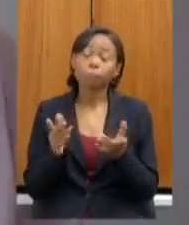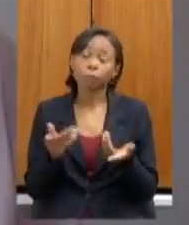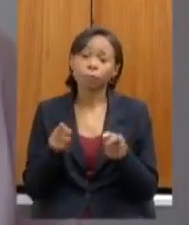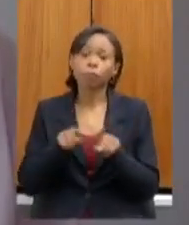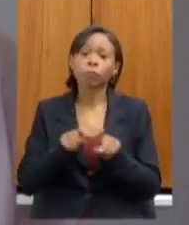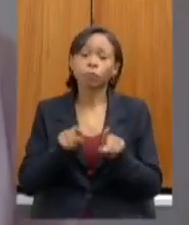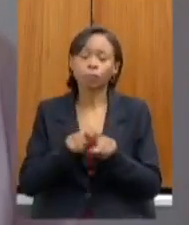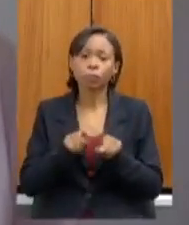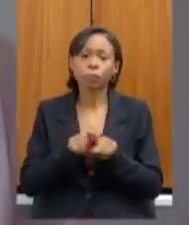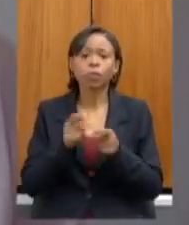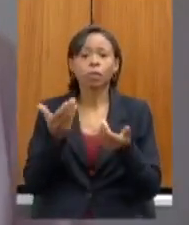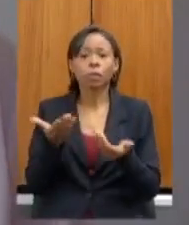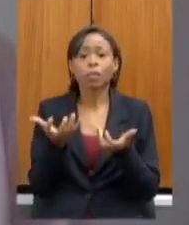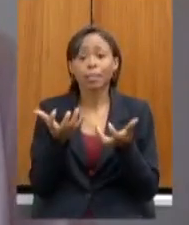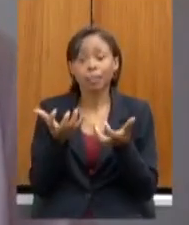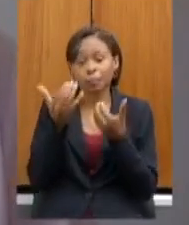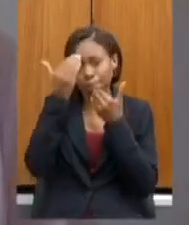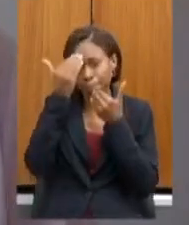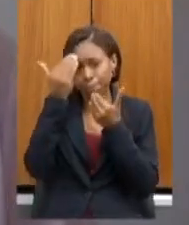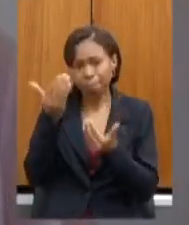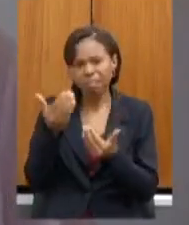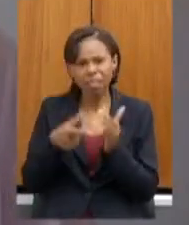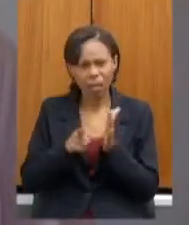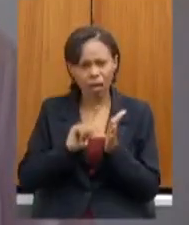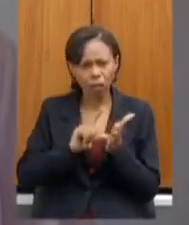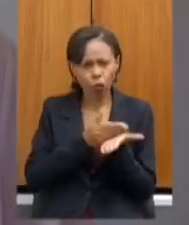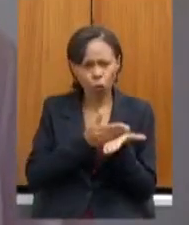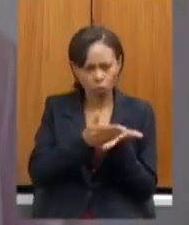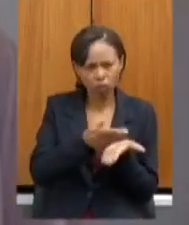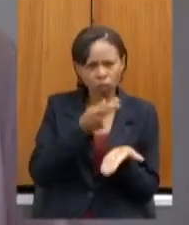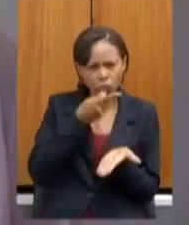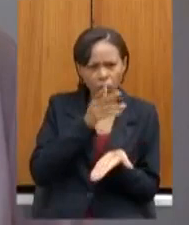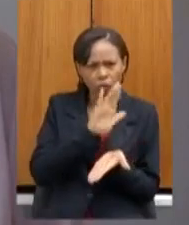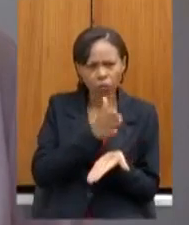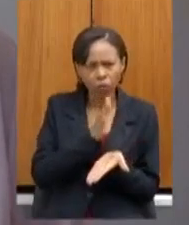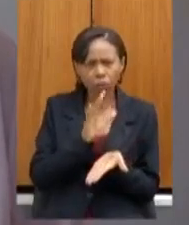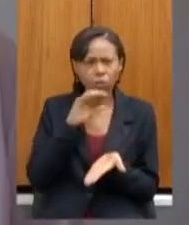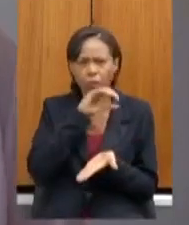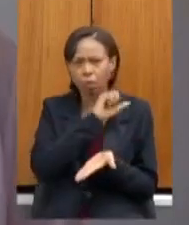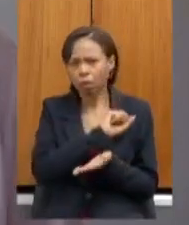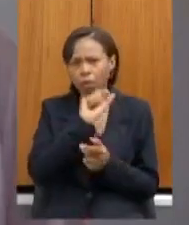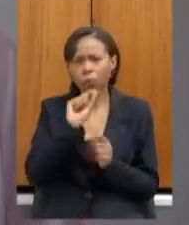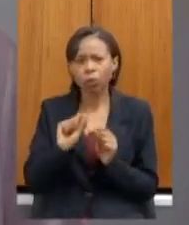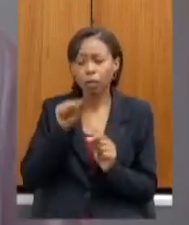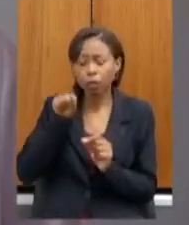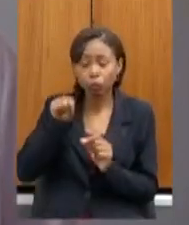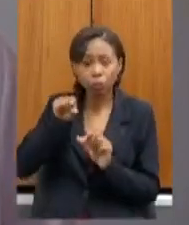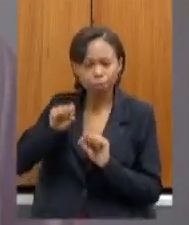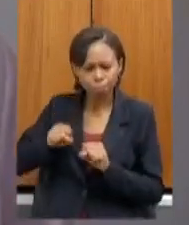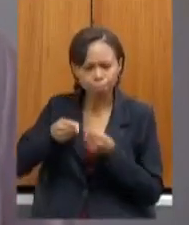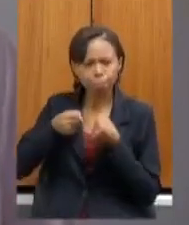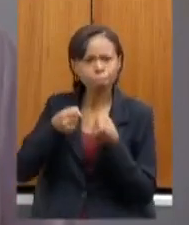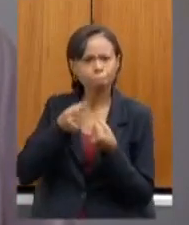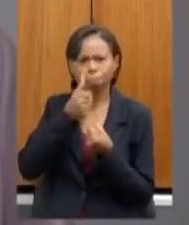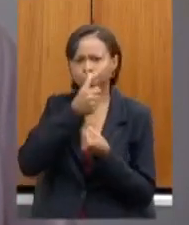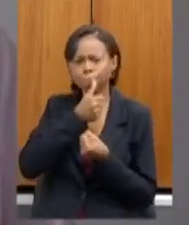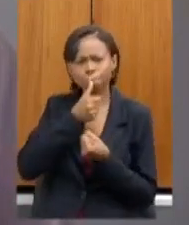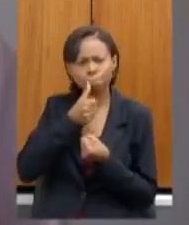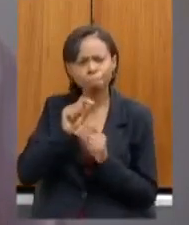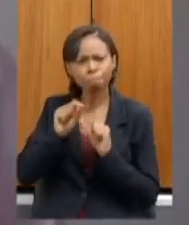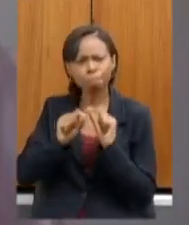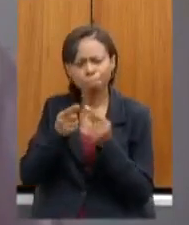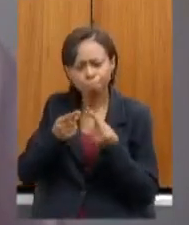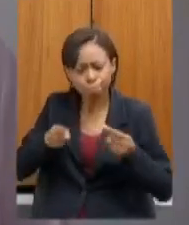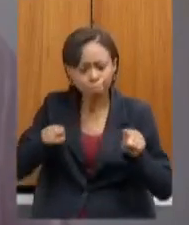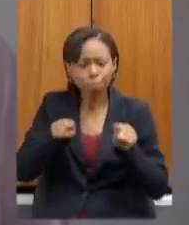prestar esse agradecimento a gente falou rapidamente no início da reunião ao seu esforço em relação a parceria